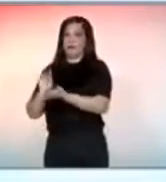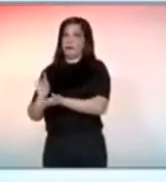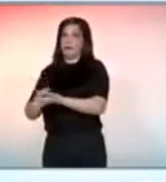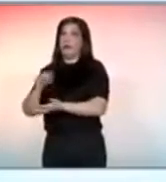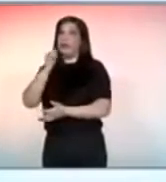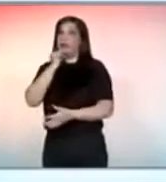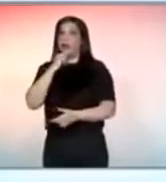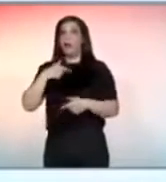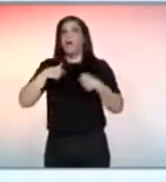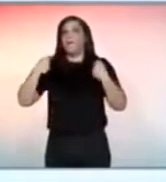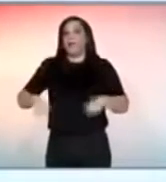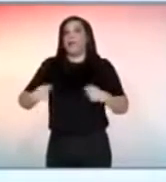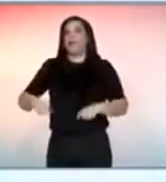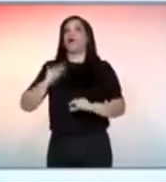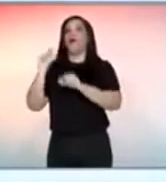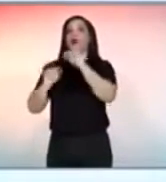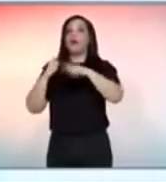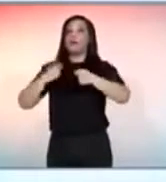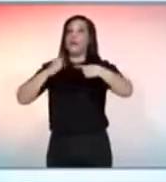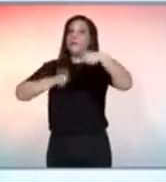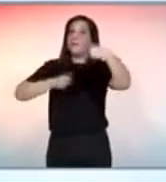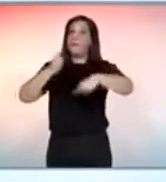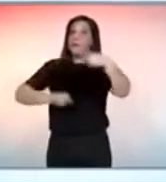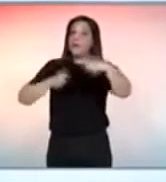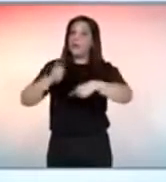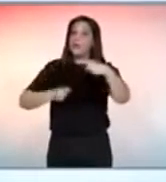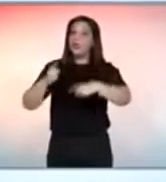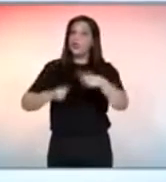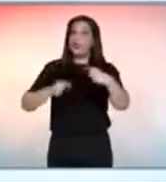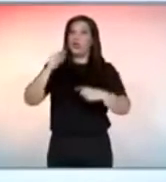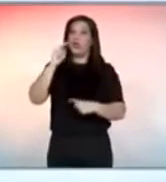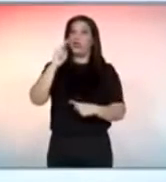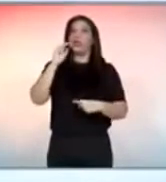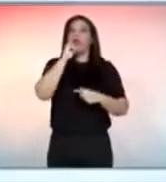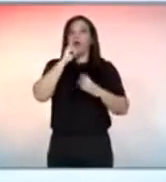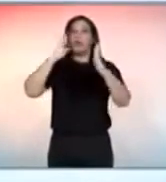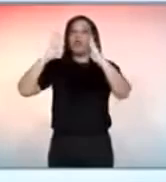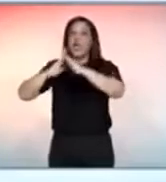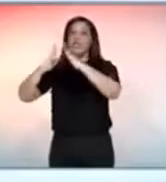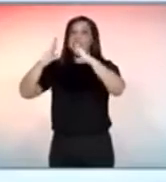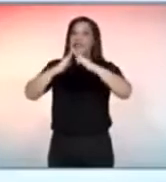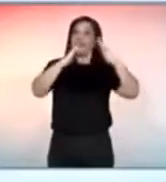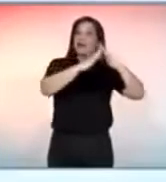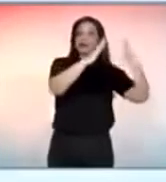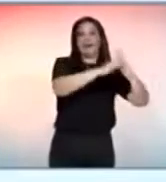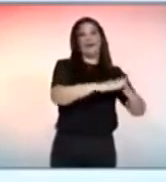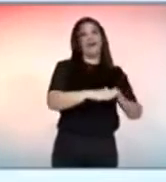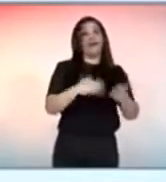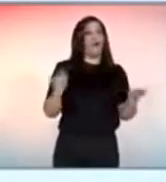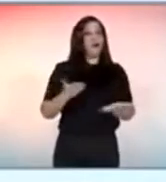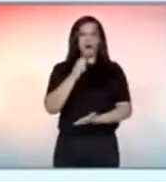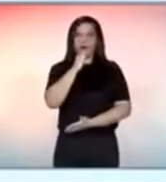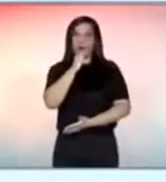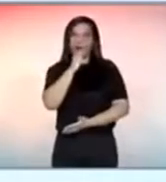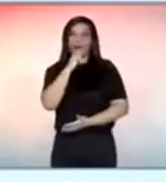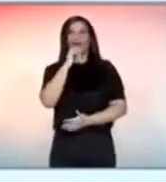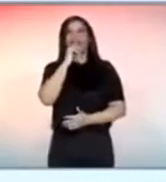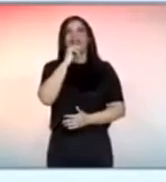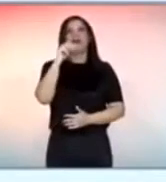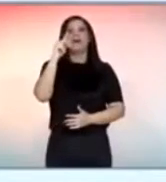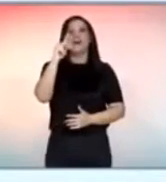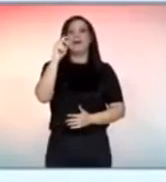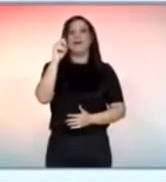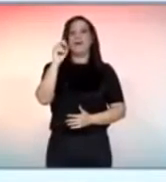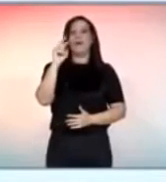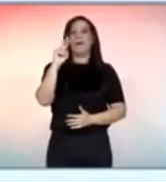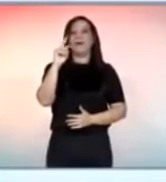O que a gente precisa fazer é ter uma política de urbanização, é ter uma política de moradia que hoje você não tem. Vamos dar o exemplo da zona portuária que